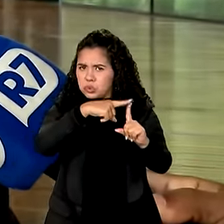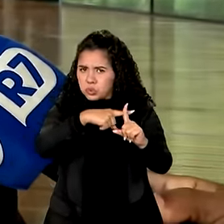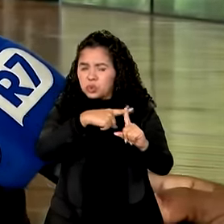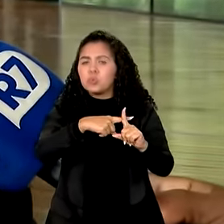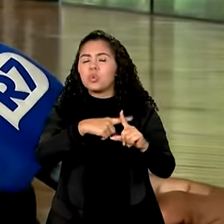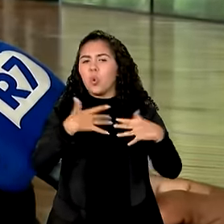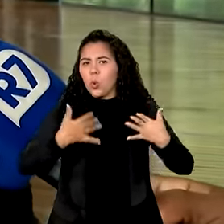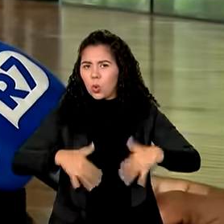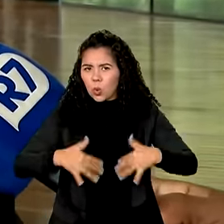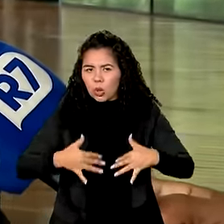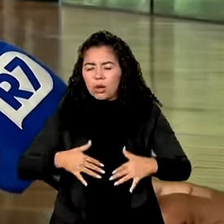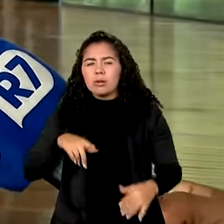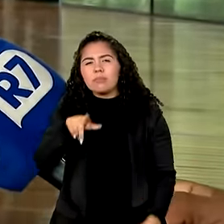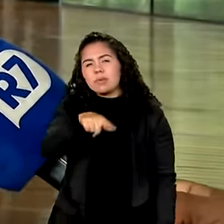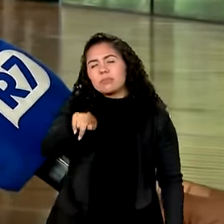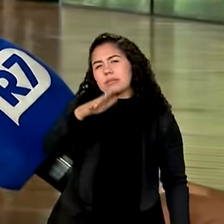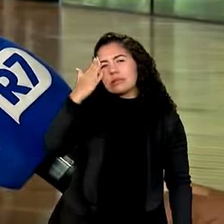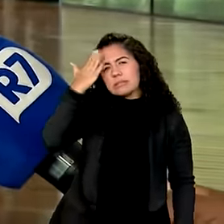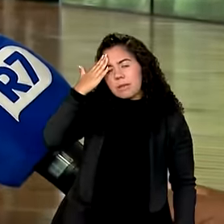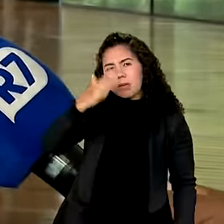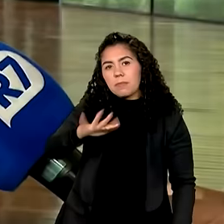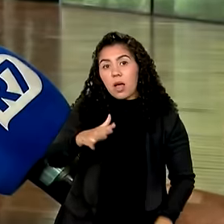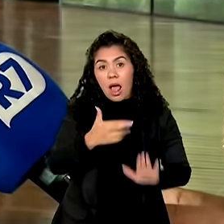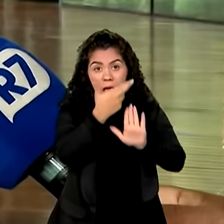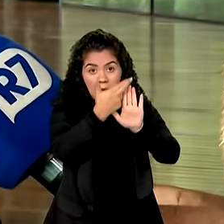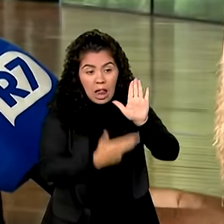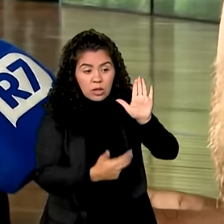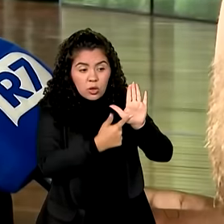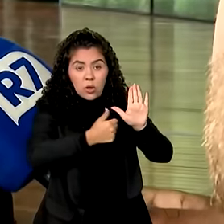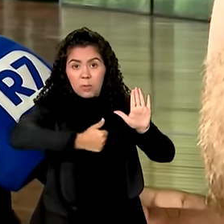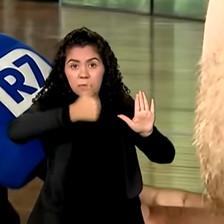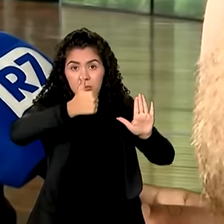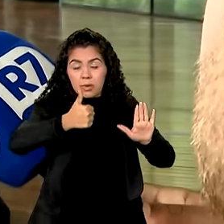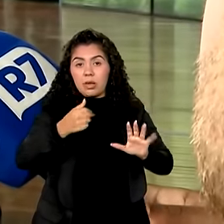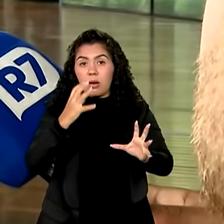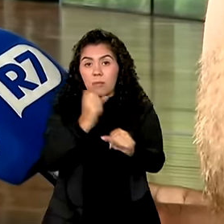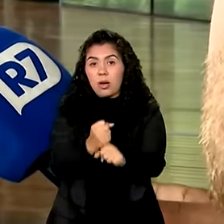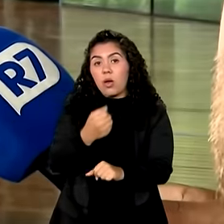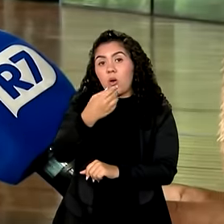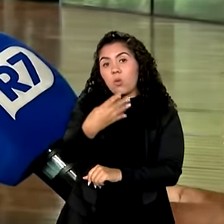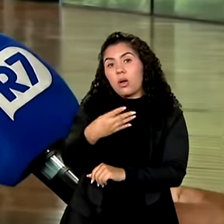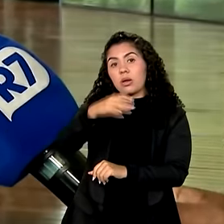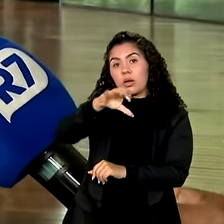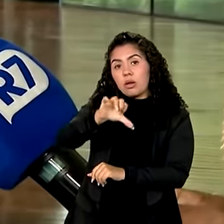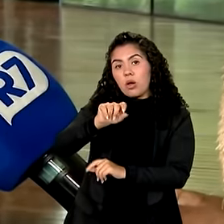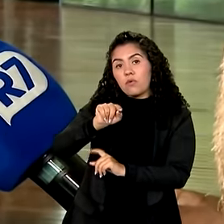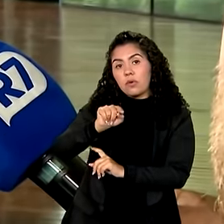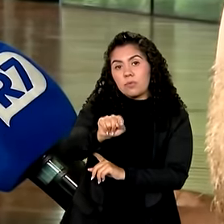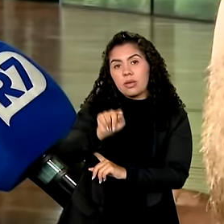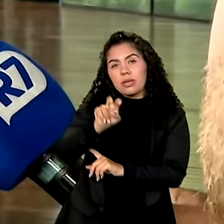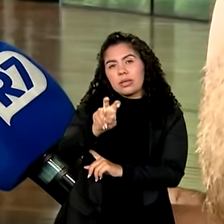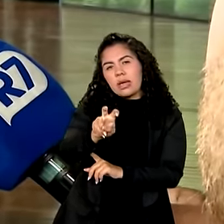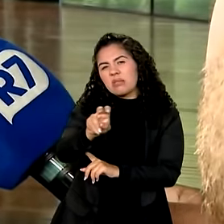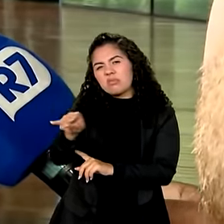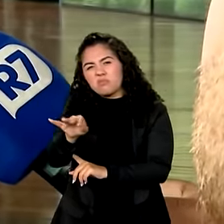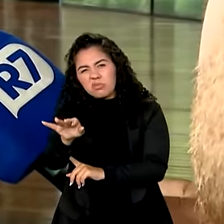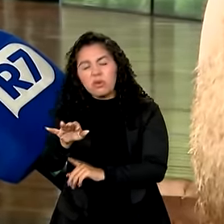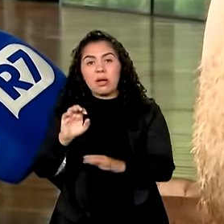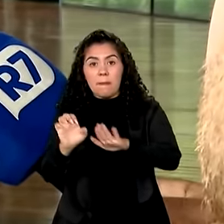Para ter uma ideia, o primeiro relatório, 49.500 e poucas empresas